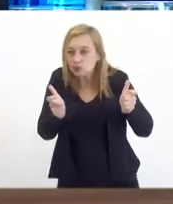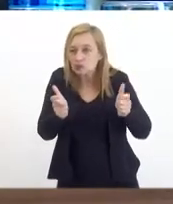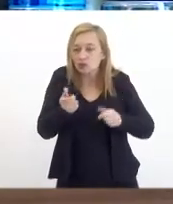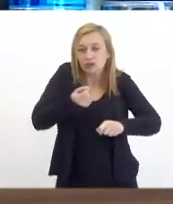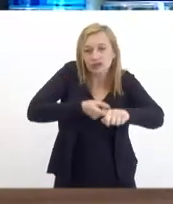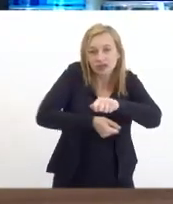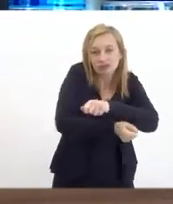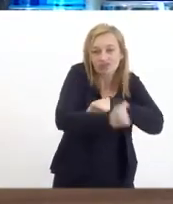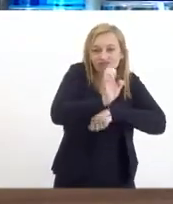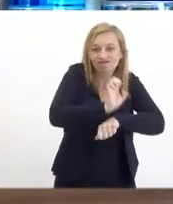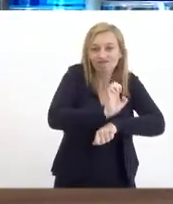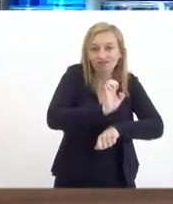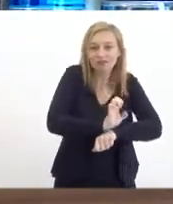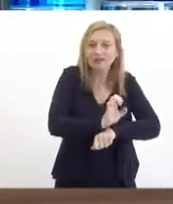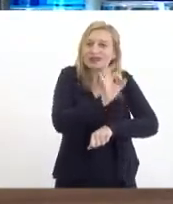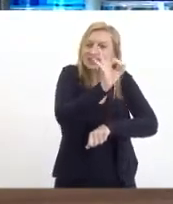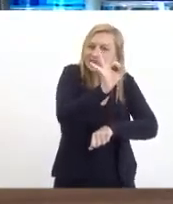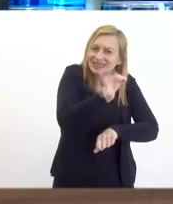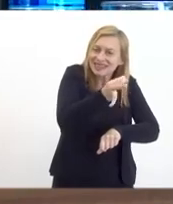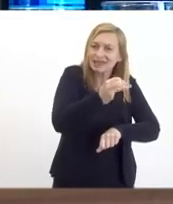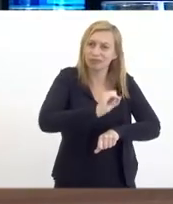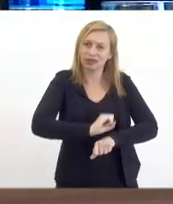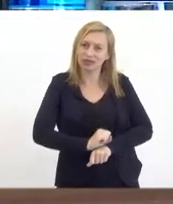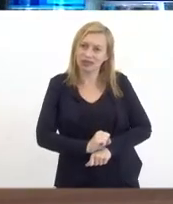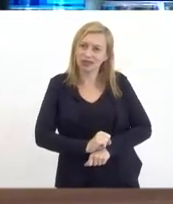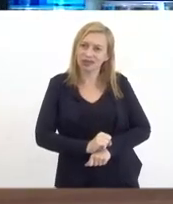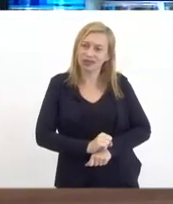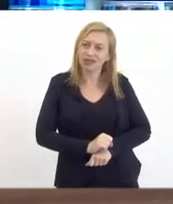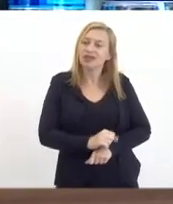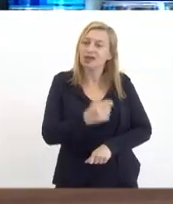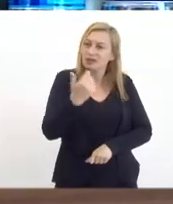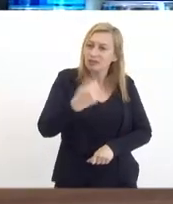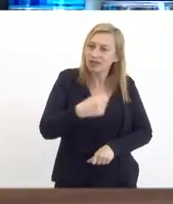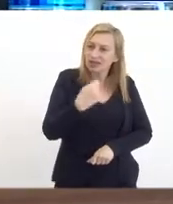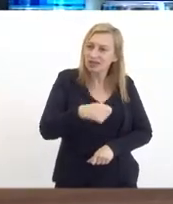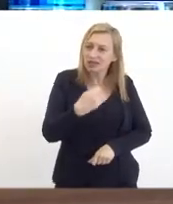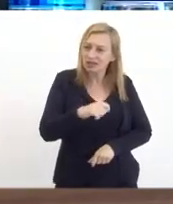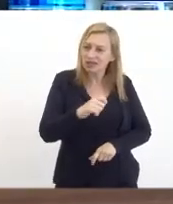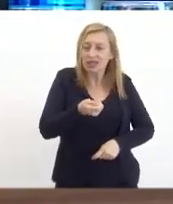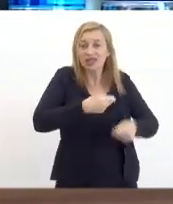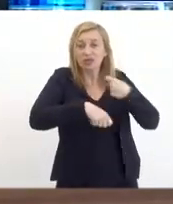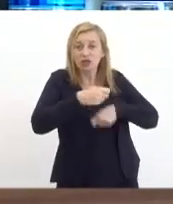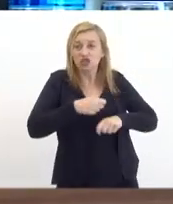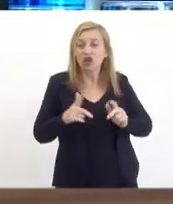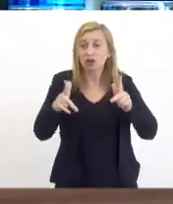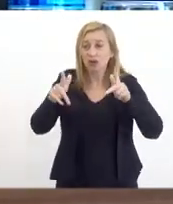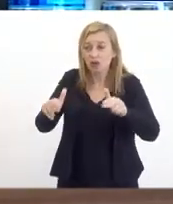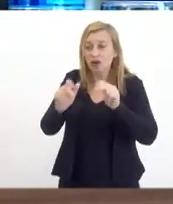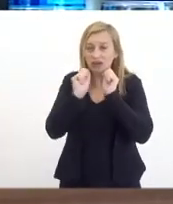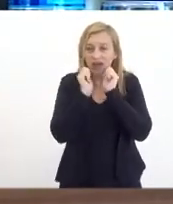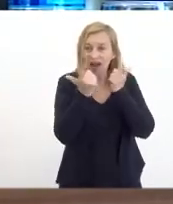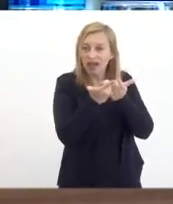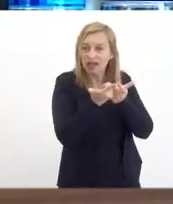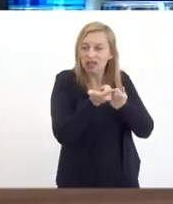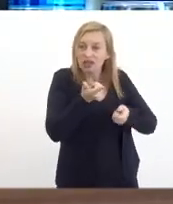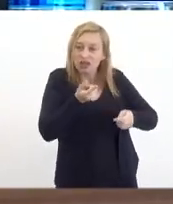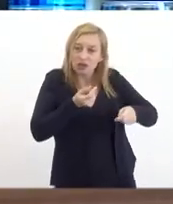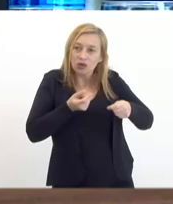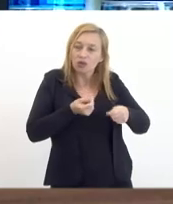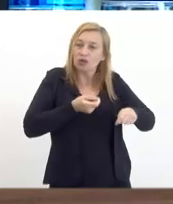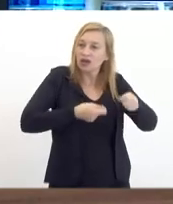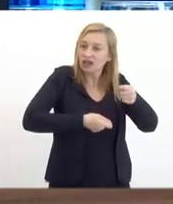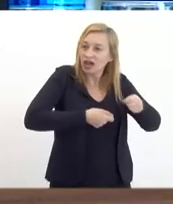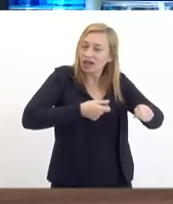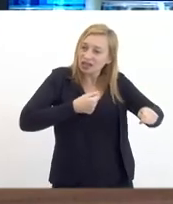soberano exatamente tem que ser regido como nós regimos nossa casa com reserva com sabedoria